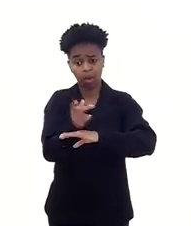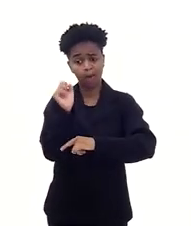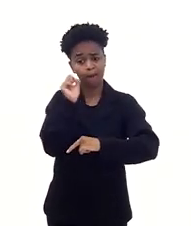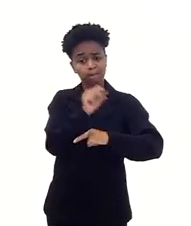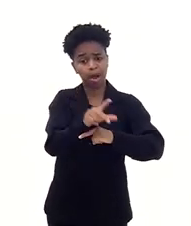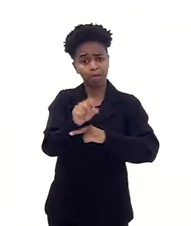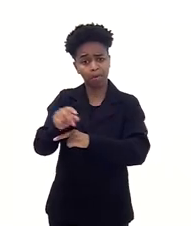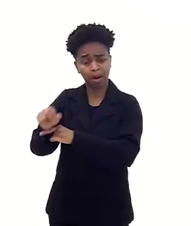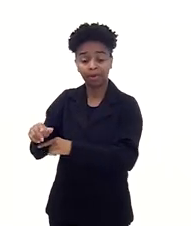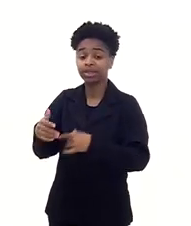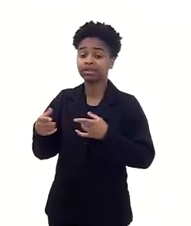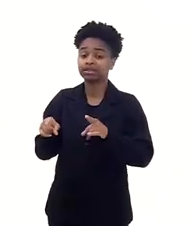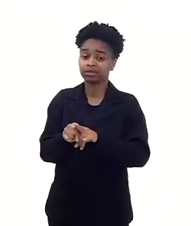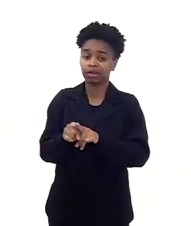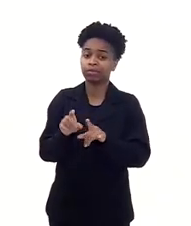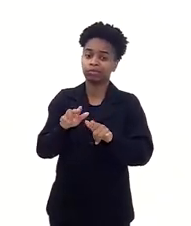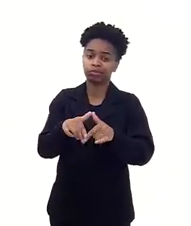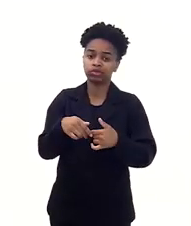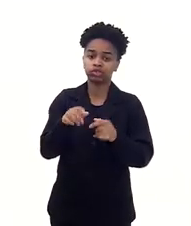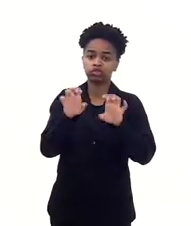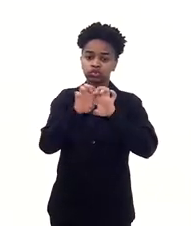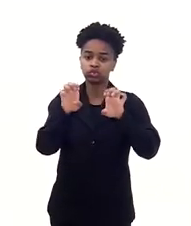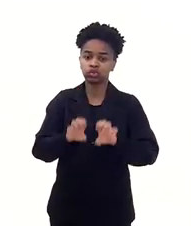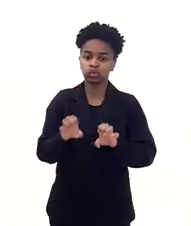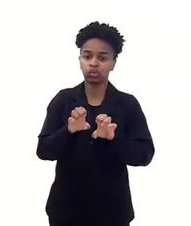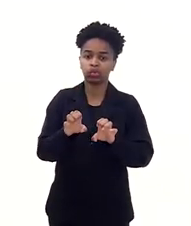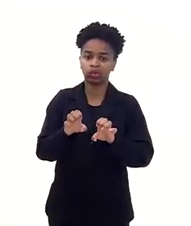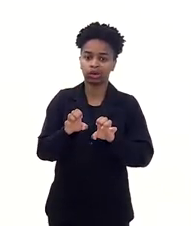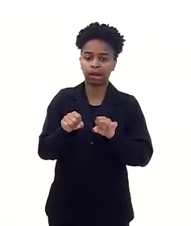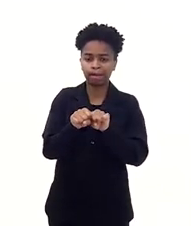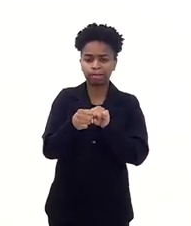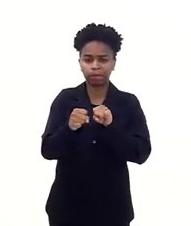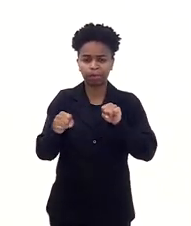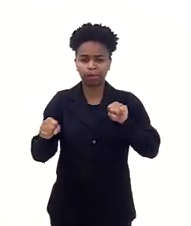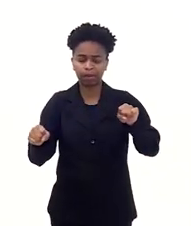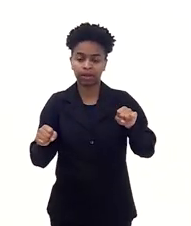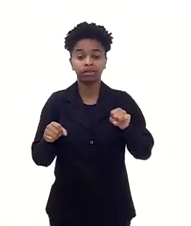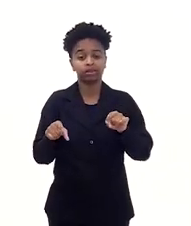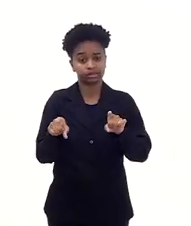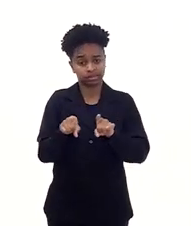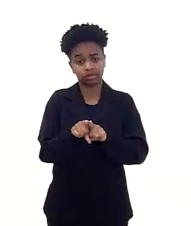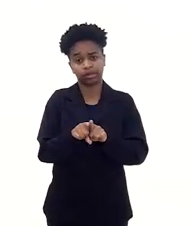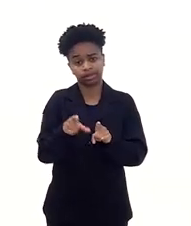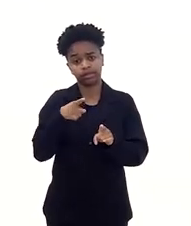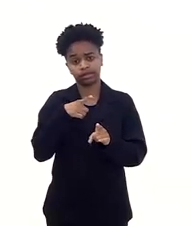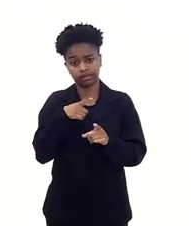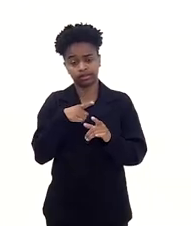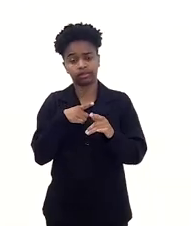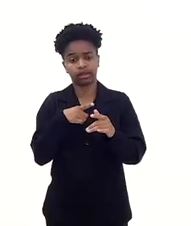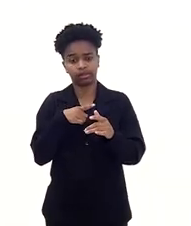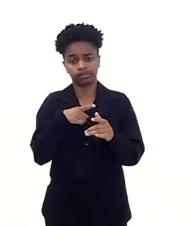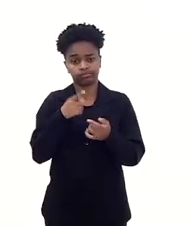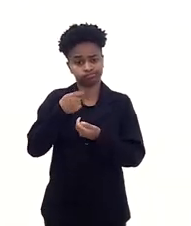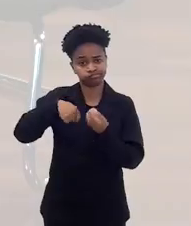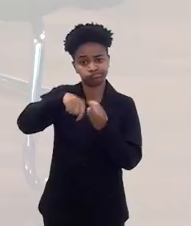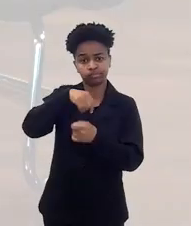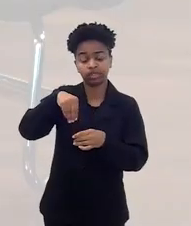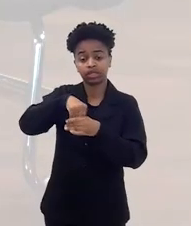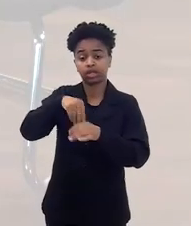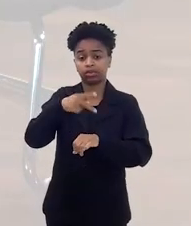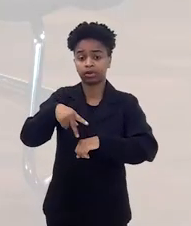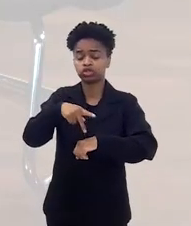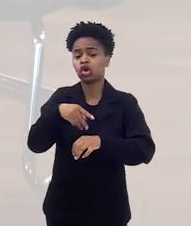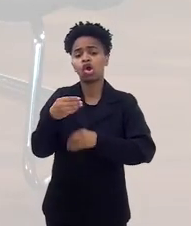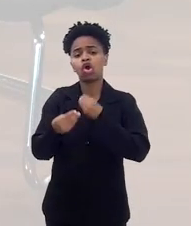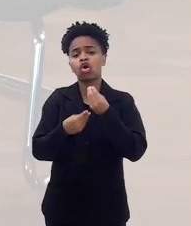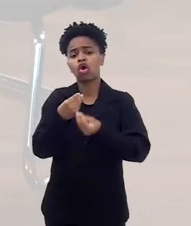própria estrutura geográfica existe o tráfico interno. Então, doutora Tuani, queria que a senhora trouxesse para aquele que está nos assistindo. Como